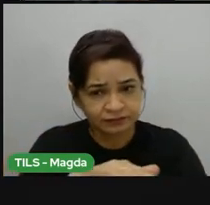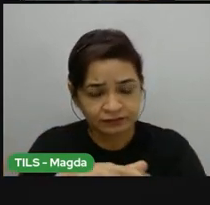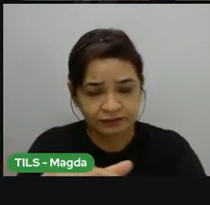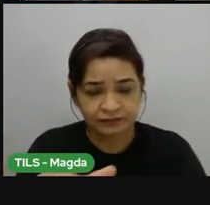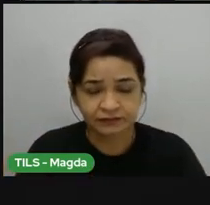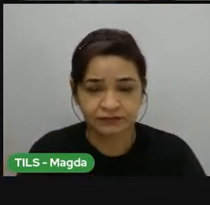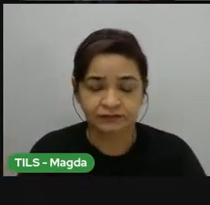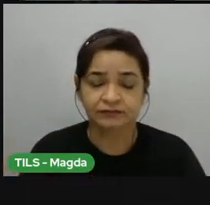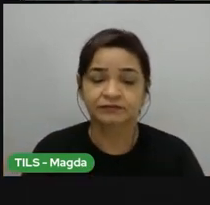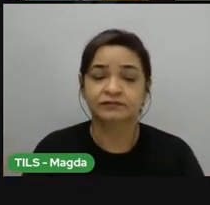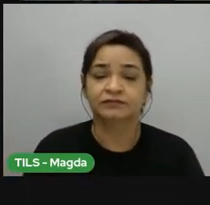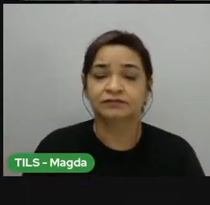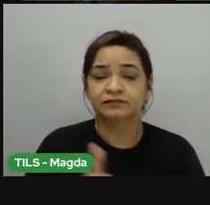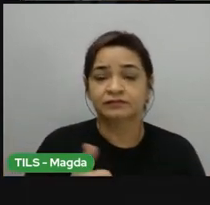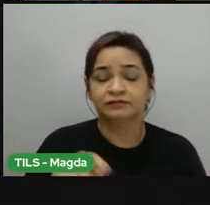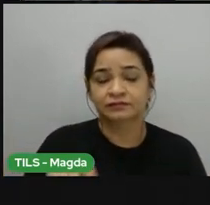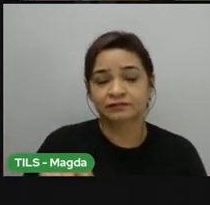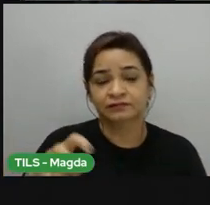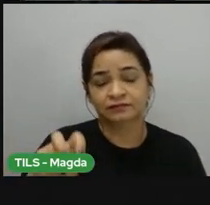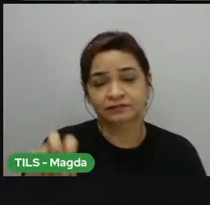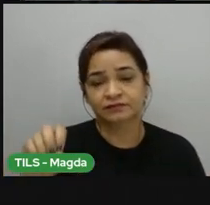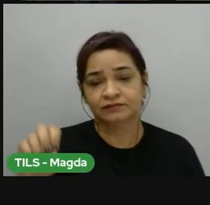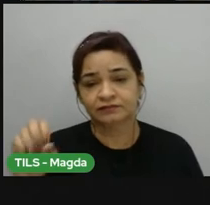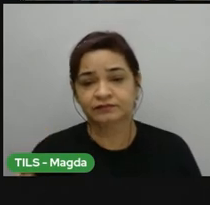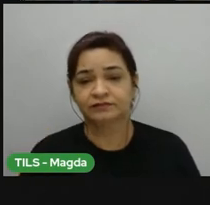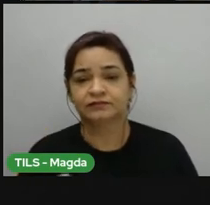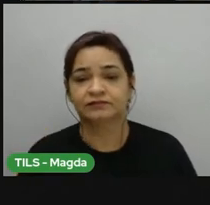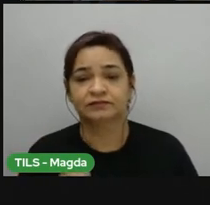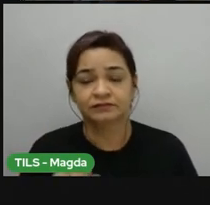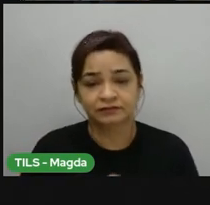entre 1.500 e 2.000 milímetros por ano.